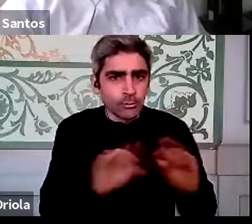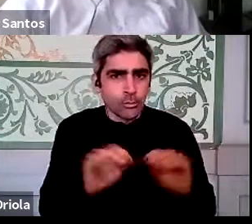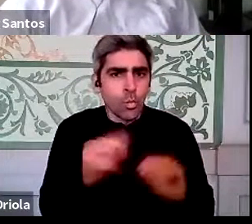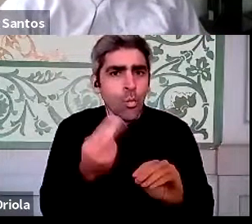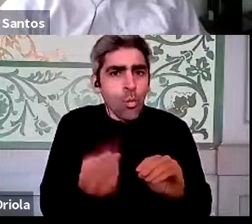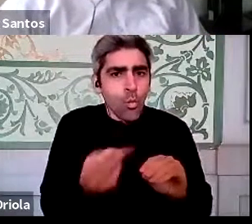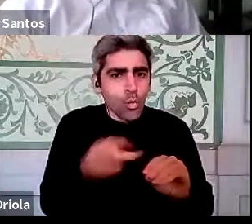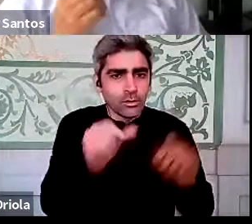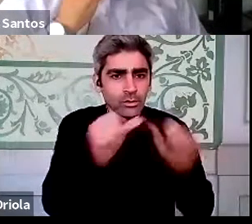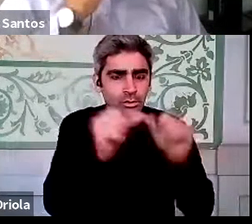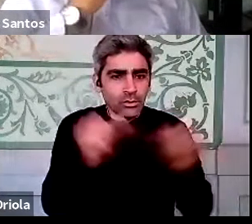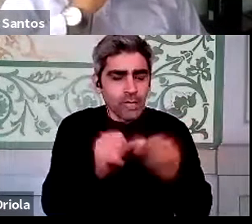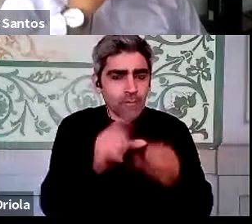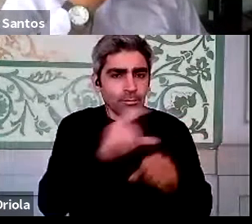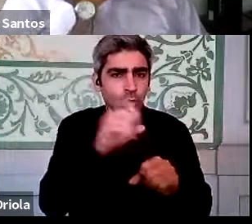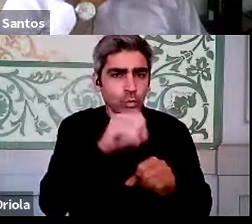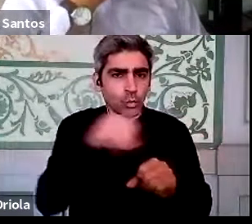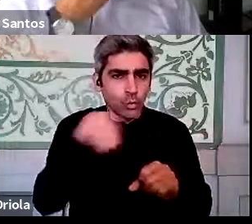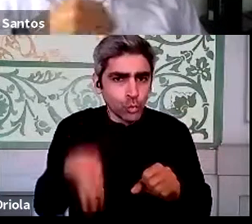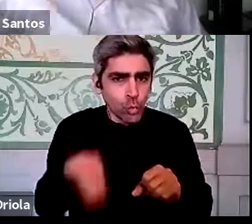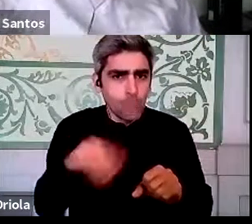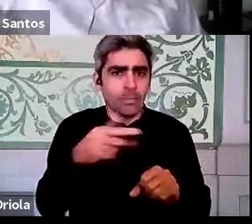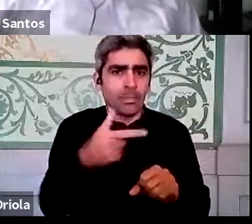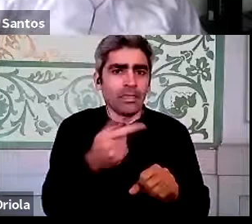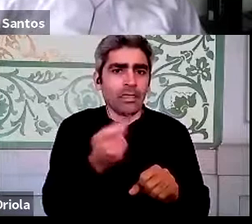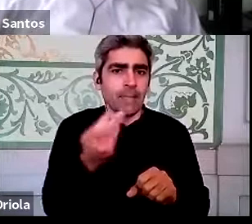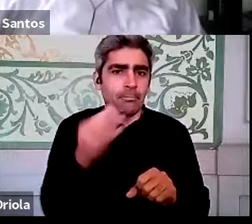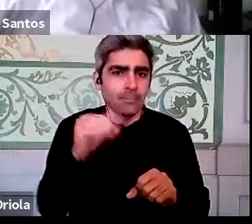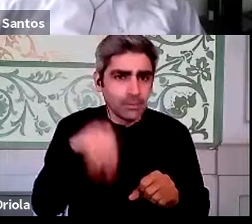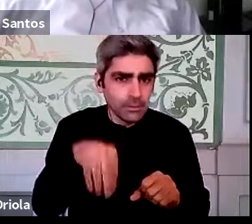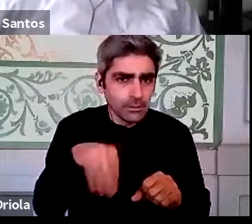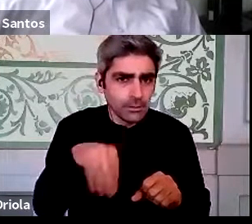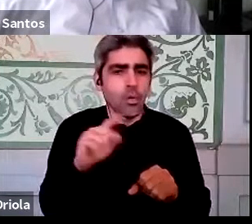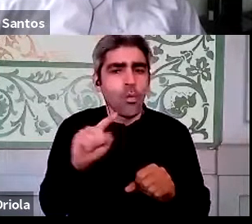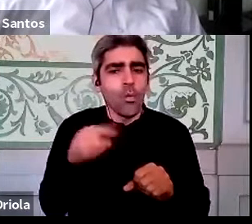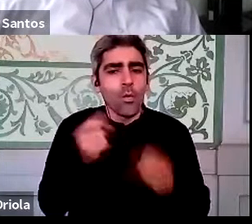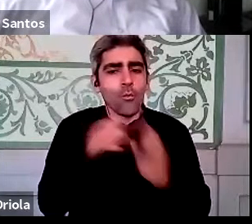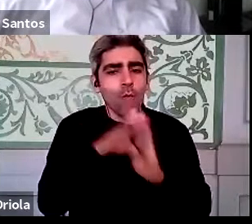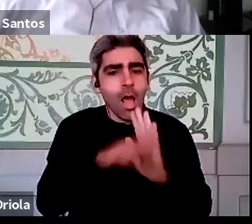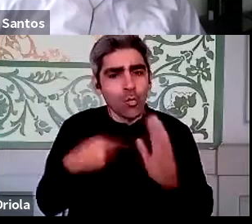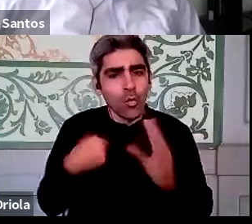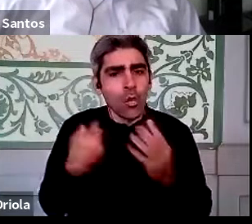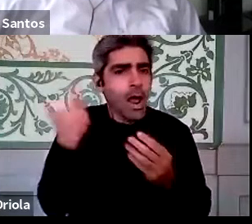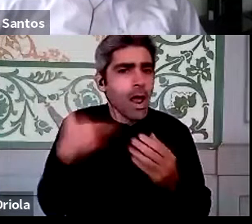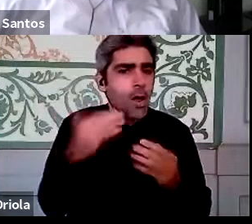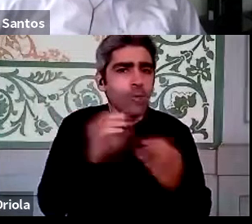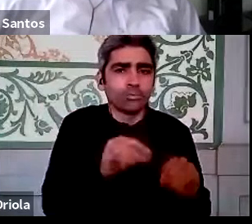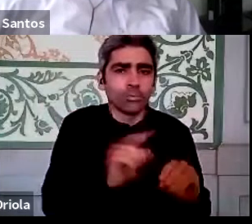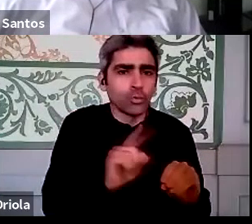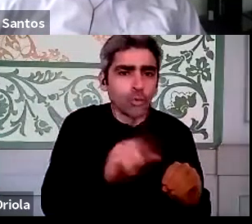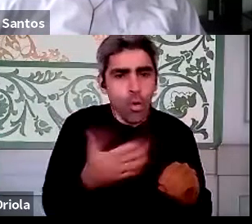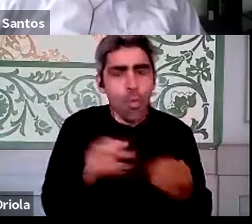mecanismos, os zooms, os teams, temos os, uma quantidade de outras coisas que nós passámos a usar e que permite que